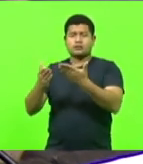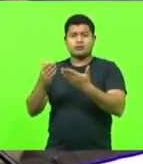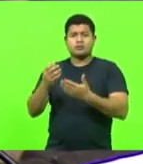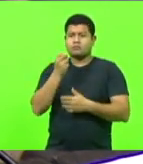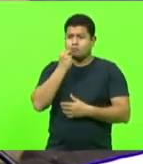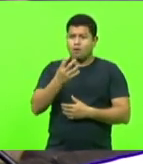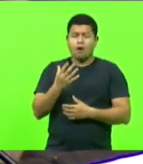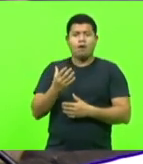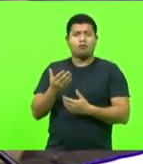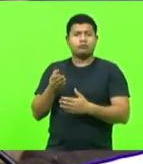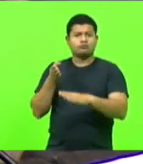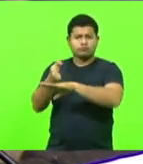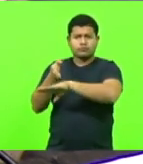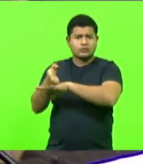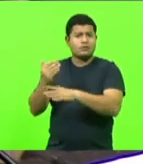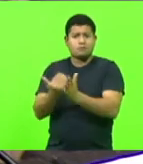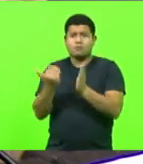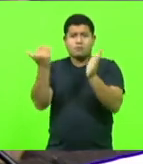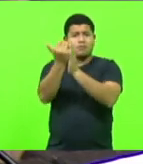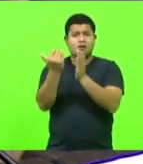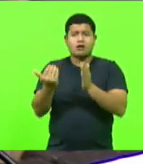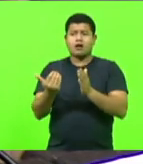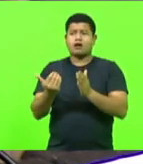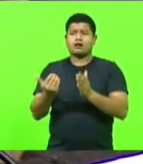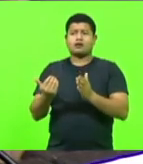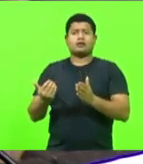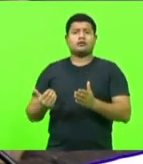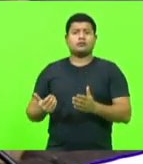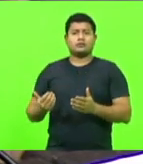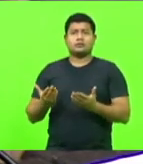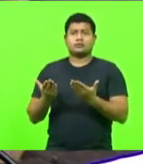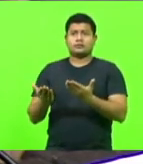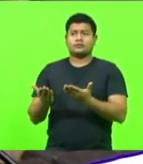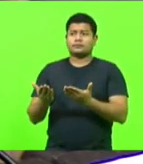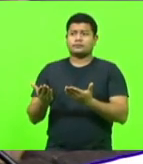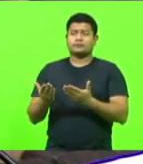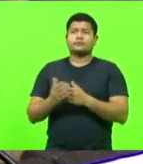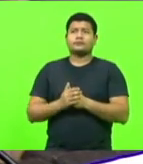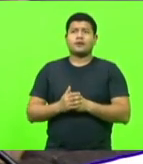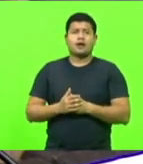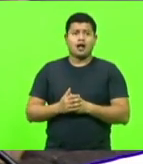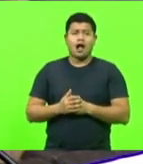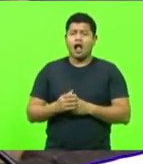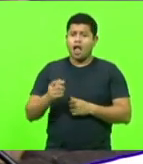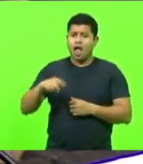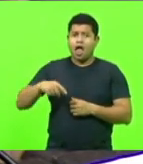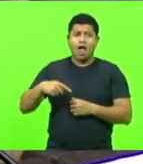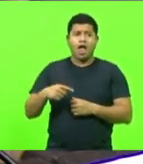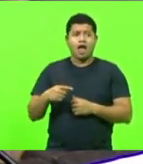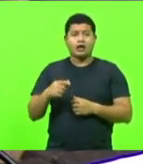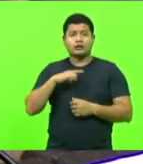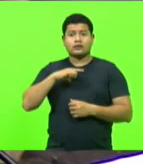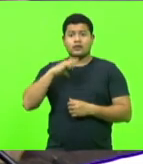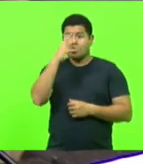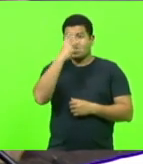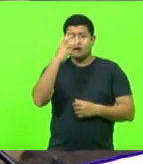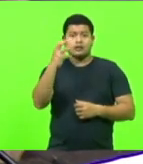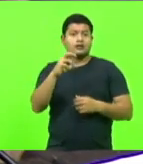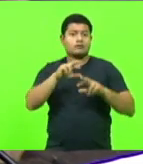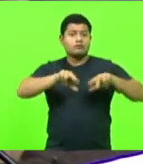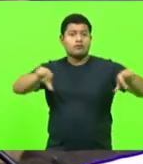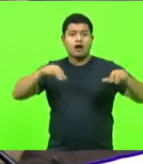muito maior, muito além do que já é. Nós poderíamos atrair pessoas do mundo inteiro para Santo Amaro e região.